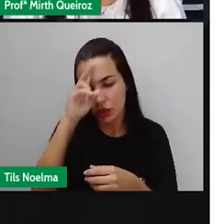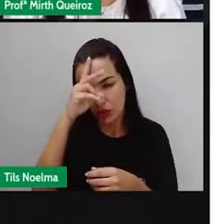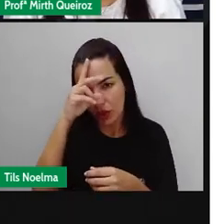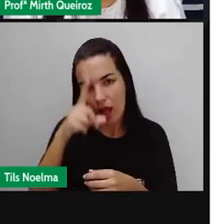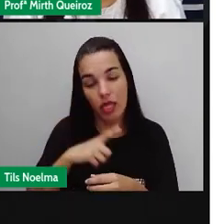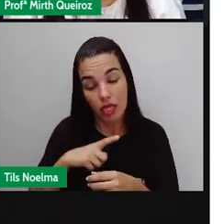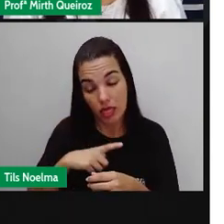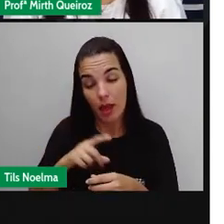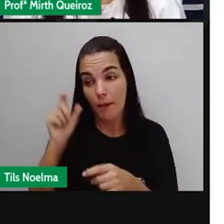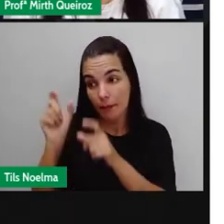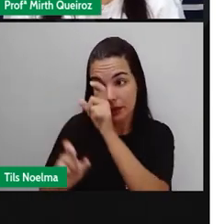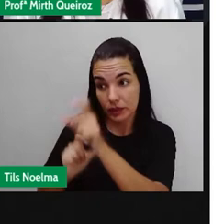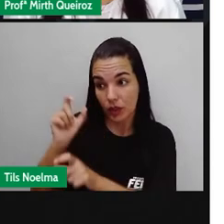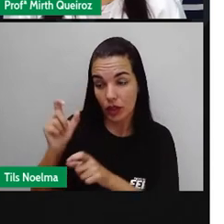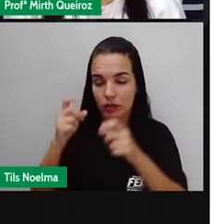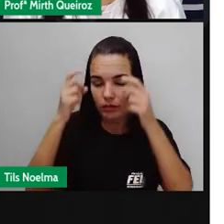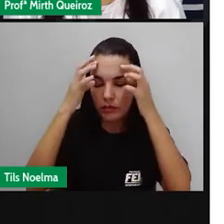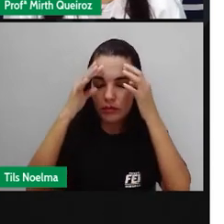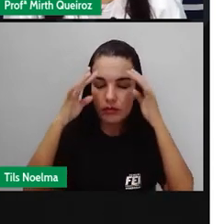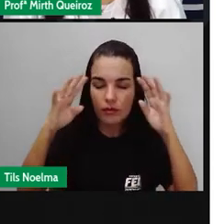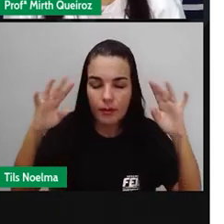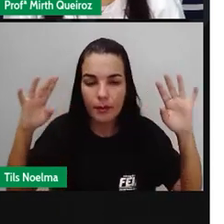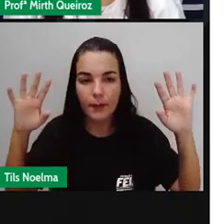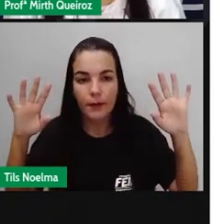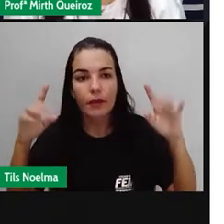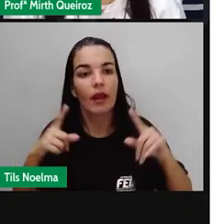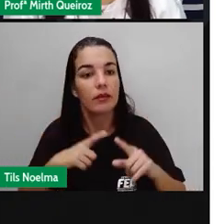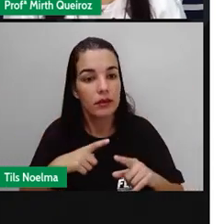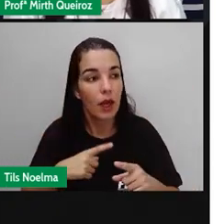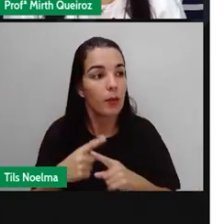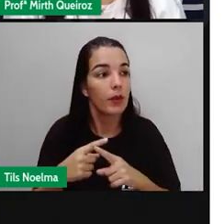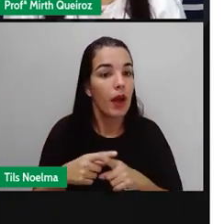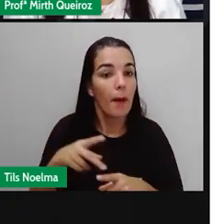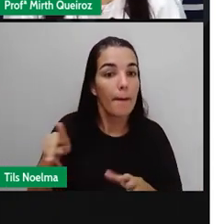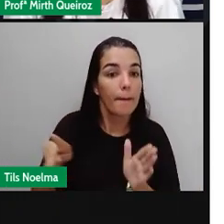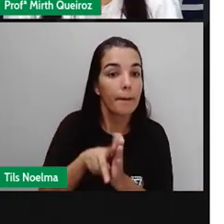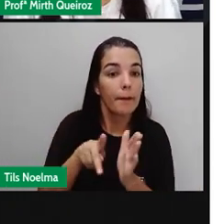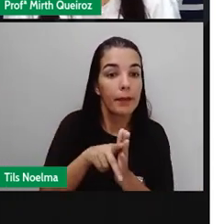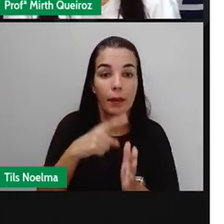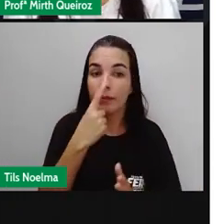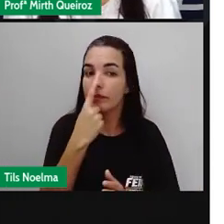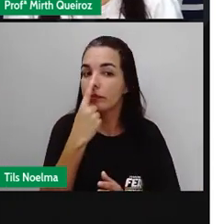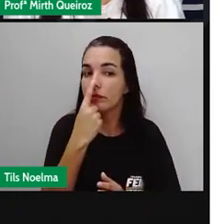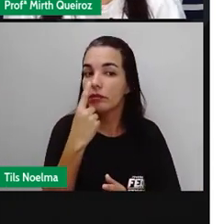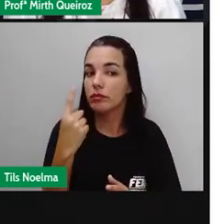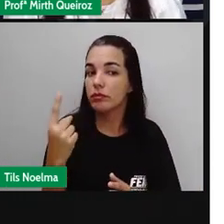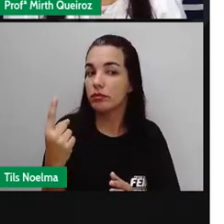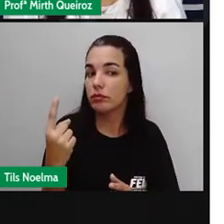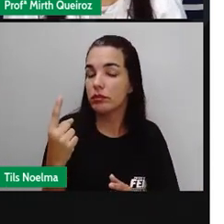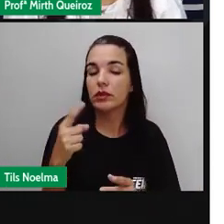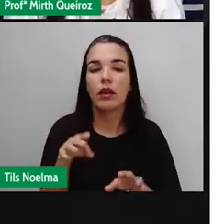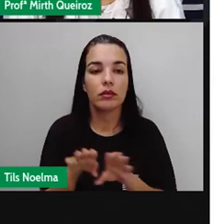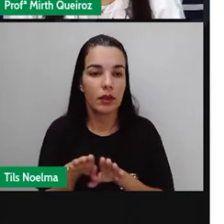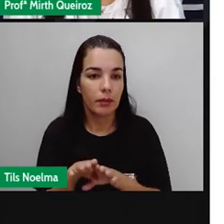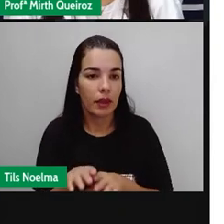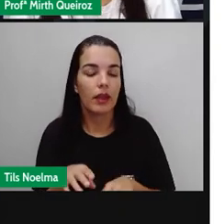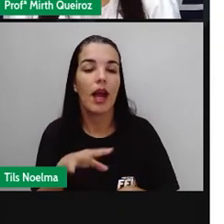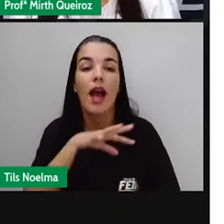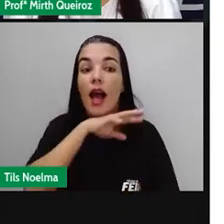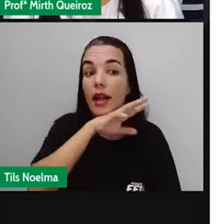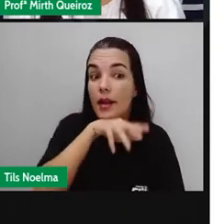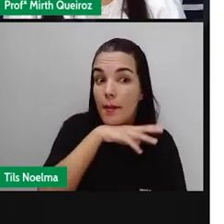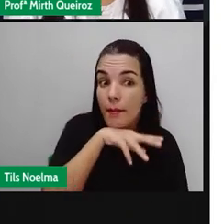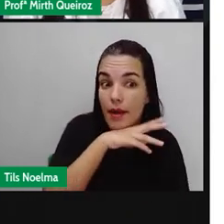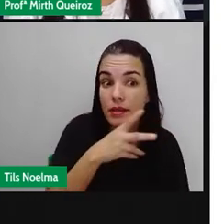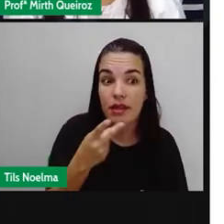fantasiosos? Sim. O próprio Pinóquio, ele é um personagem fantasioso. Os animais que falam